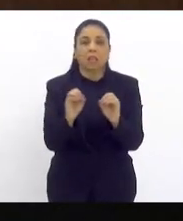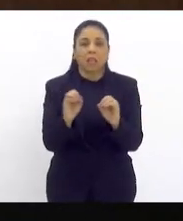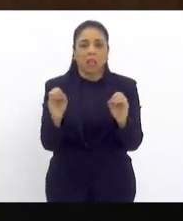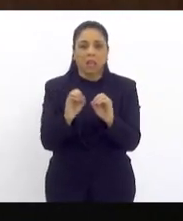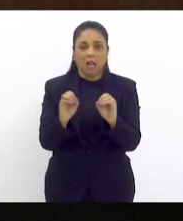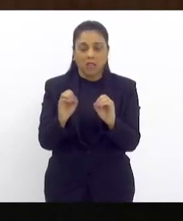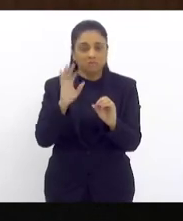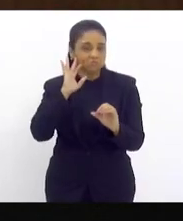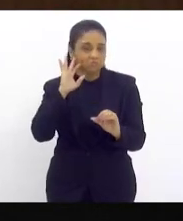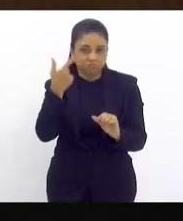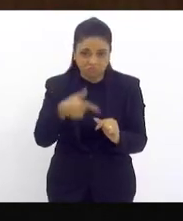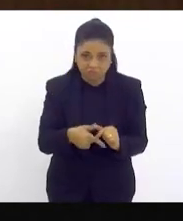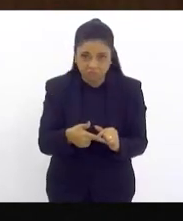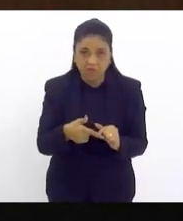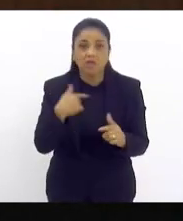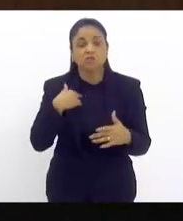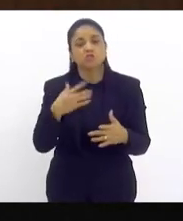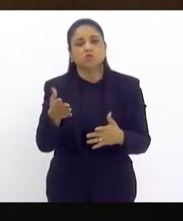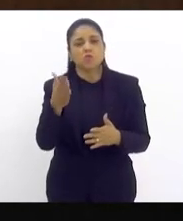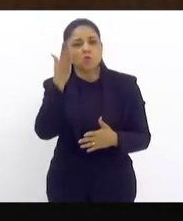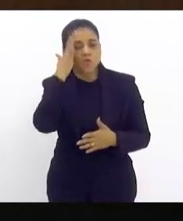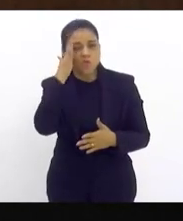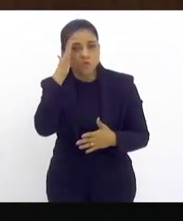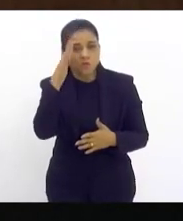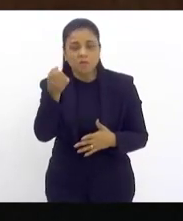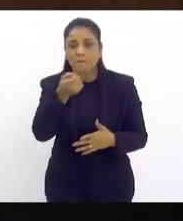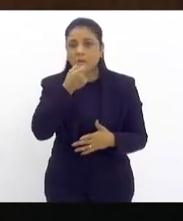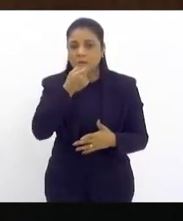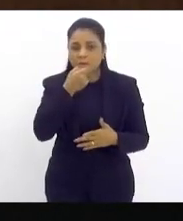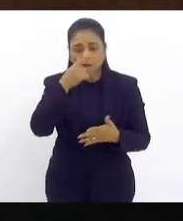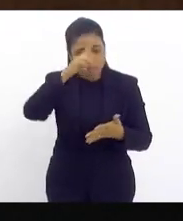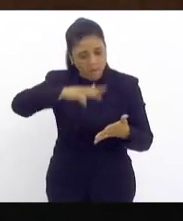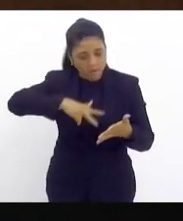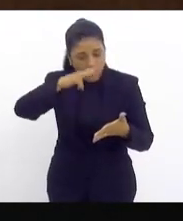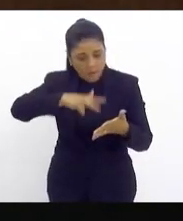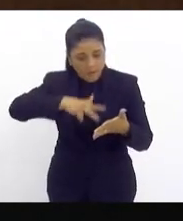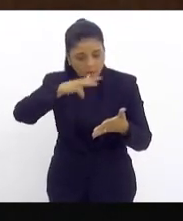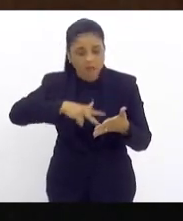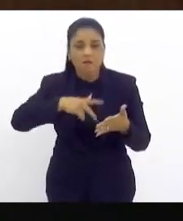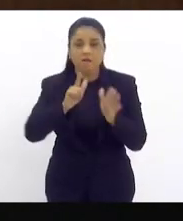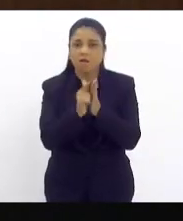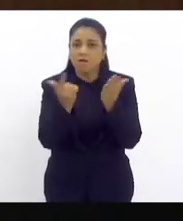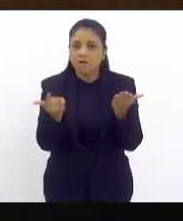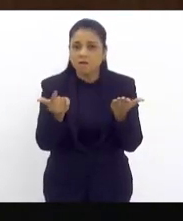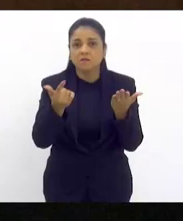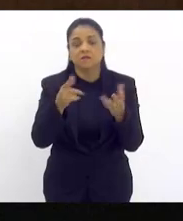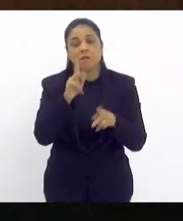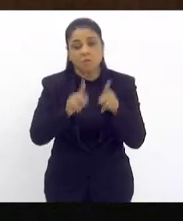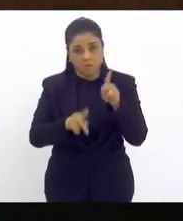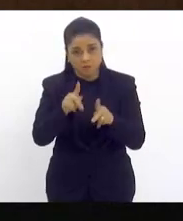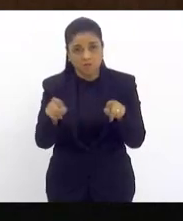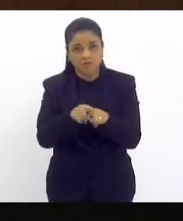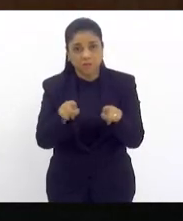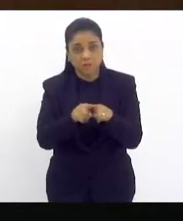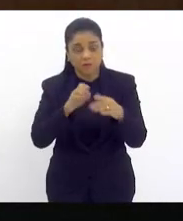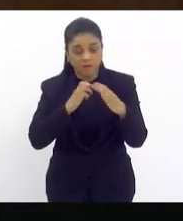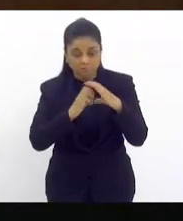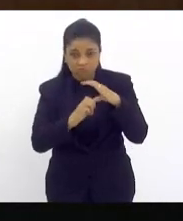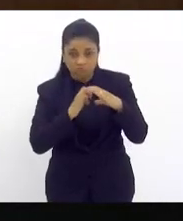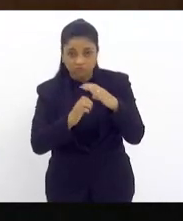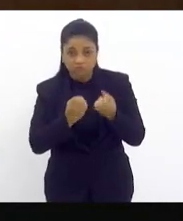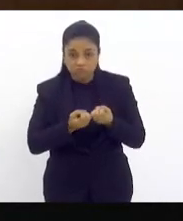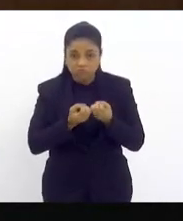tomamos conhecimento, através da imprensa, da mesma forma que o senhor tomou, a maioria da população, que a supervia, o Grupo Gumi, entregou